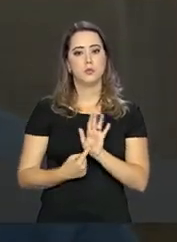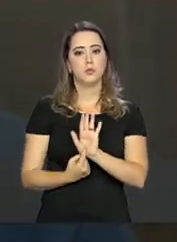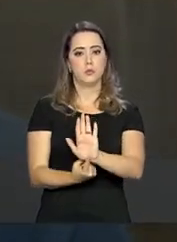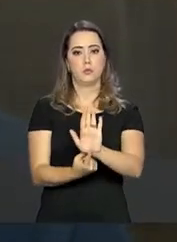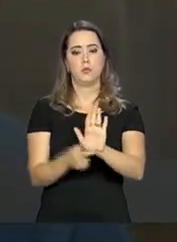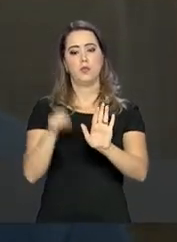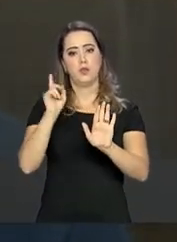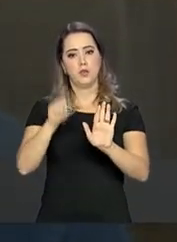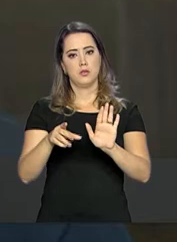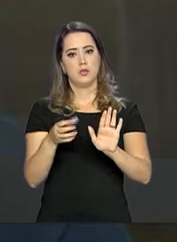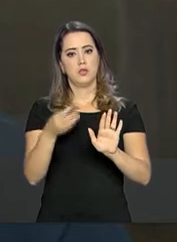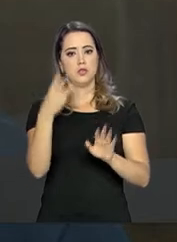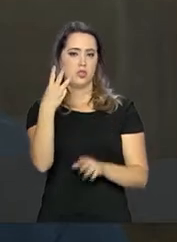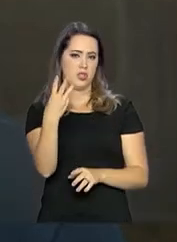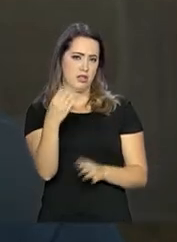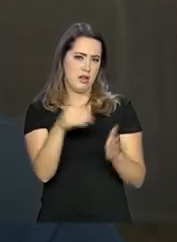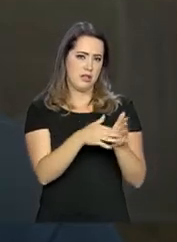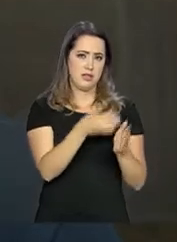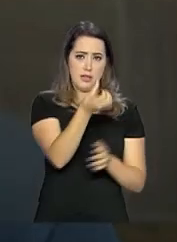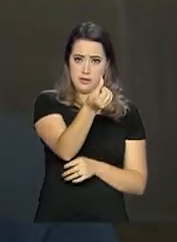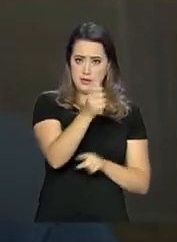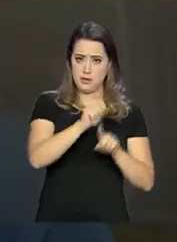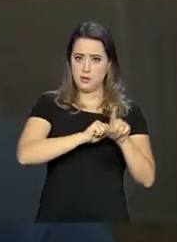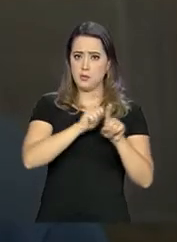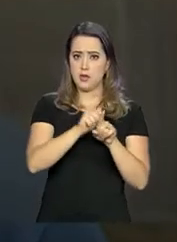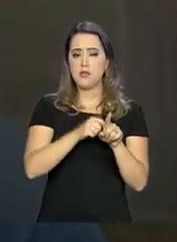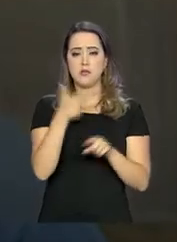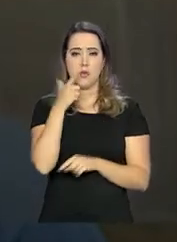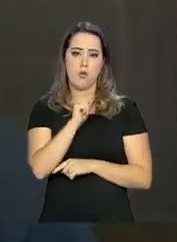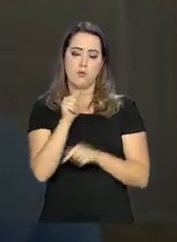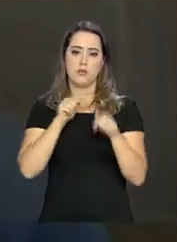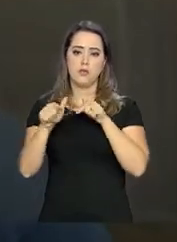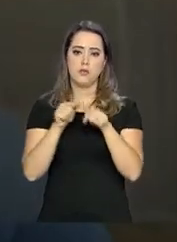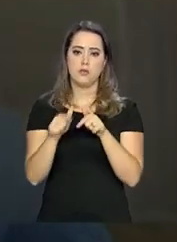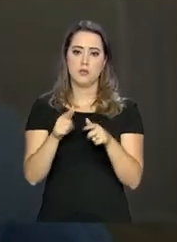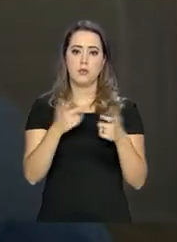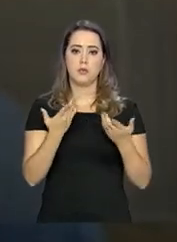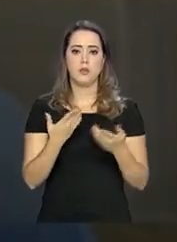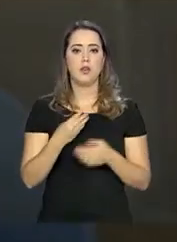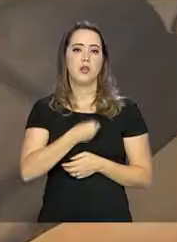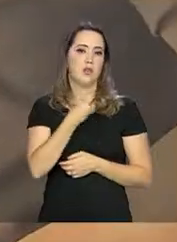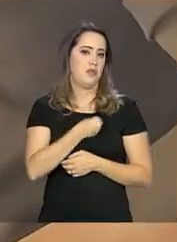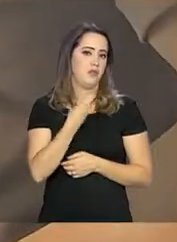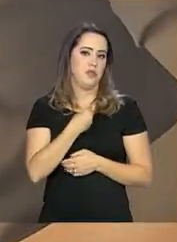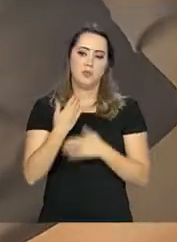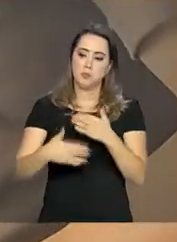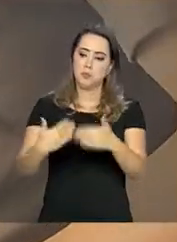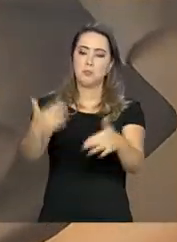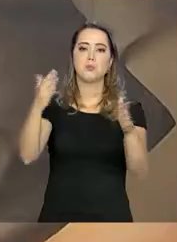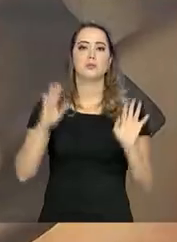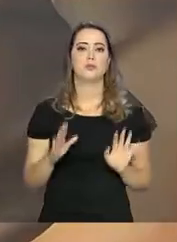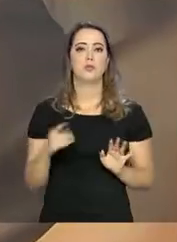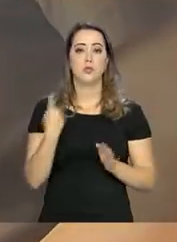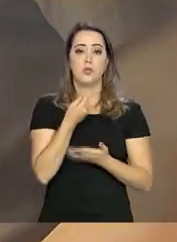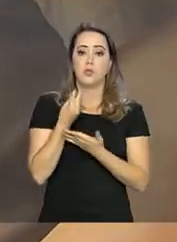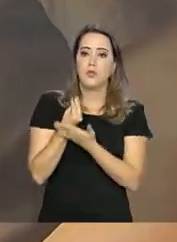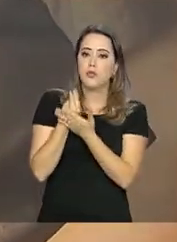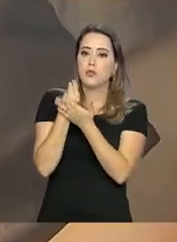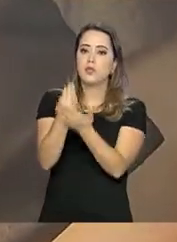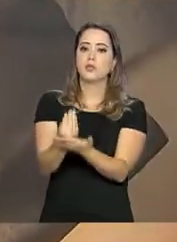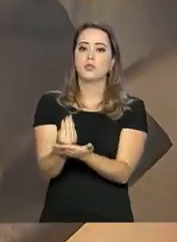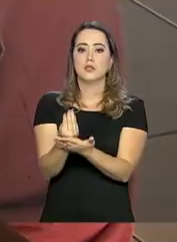três a seis meses eles conseguem um trabalho, e aí encontram um espaço e tocam suas vidas. Nós queremos ofertar aqui